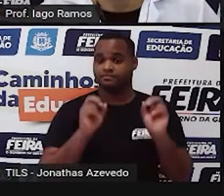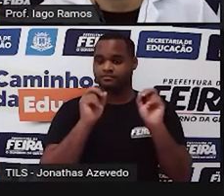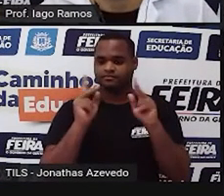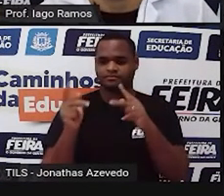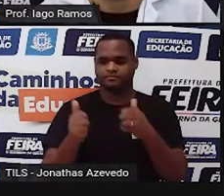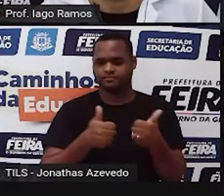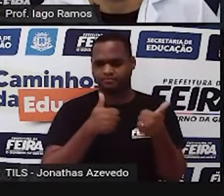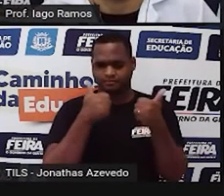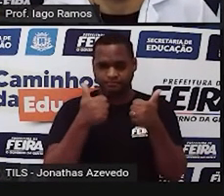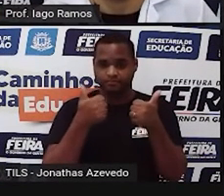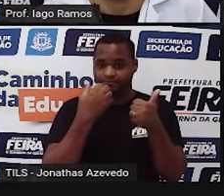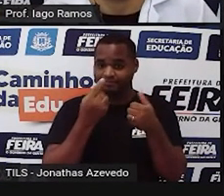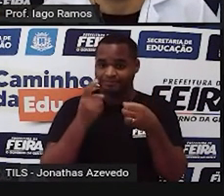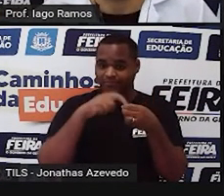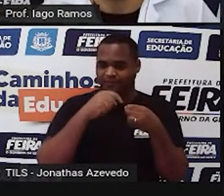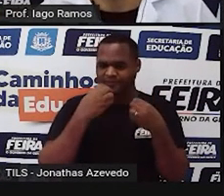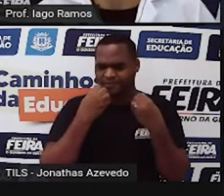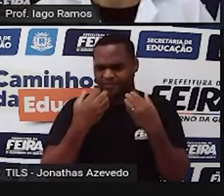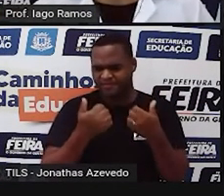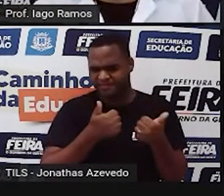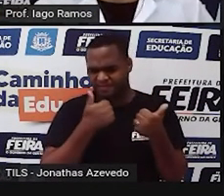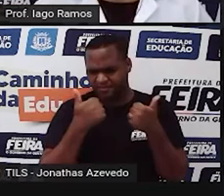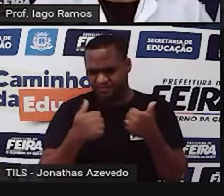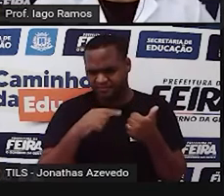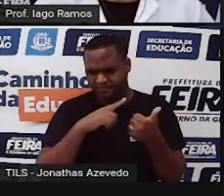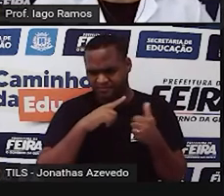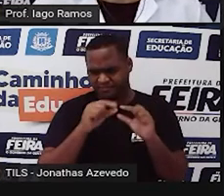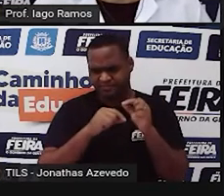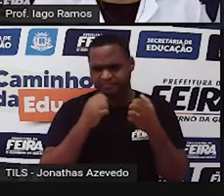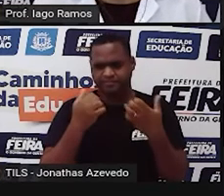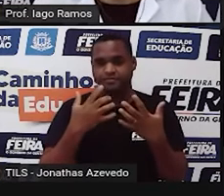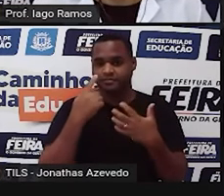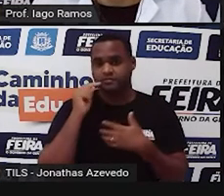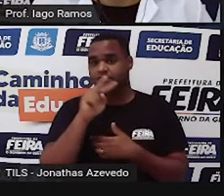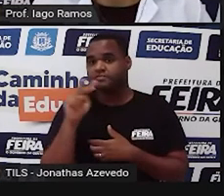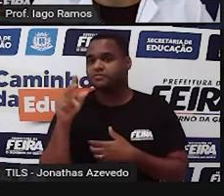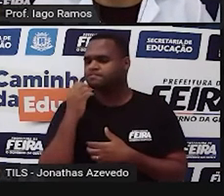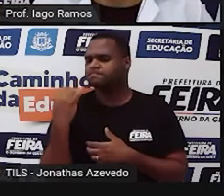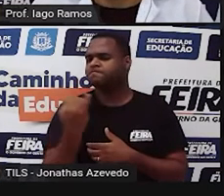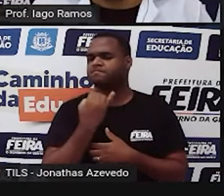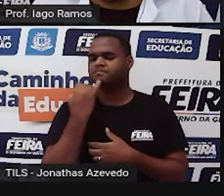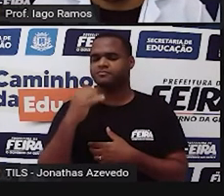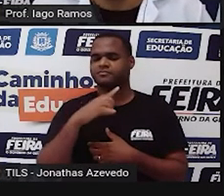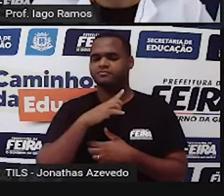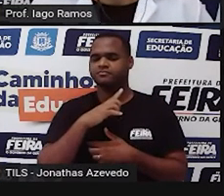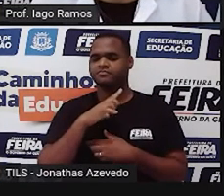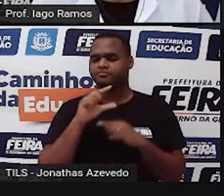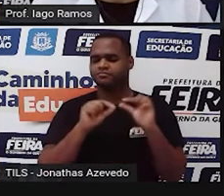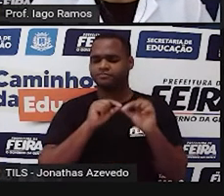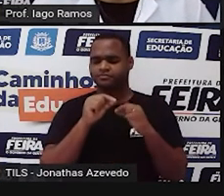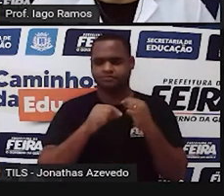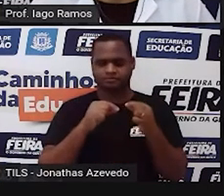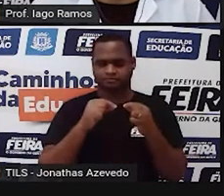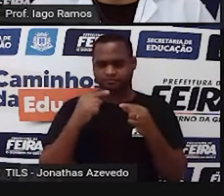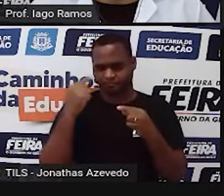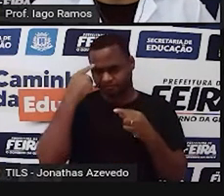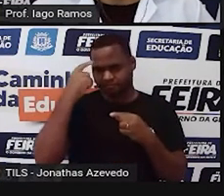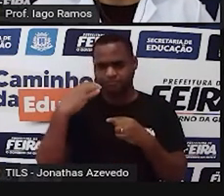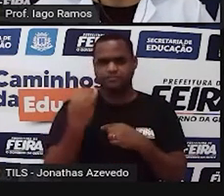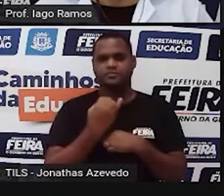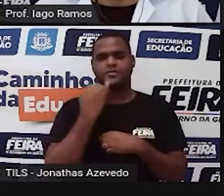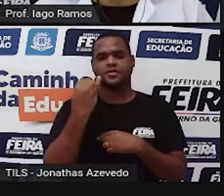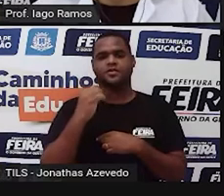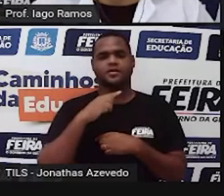Prontinho, voltamos. Olha só, né? Pois é, olha só a importância das usinas